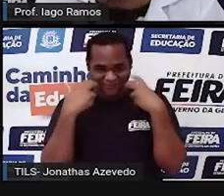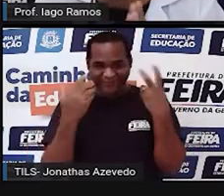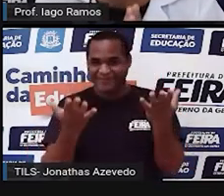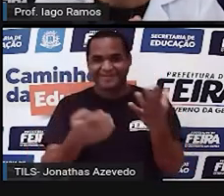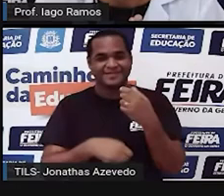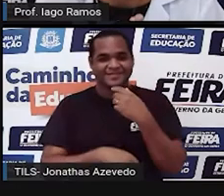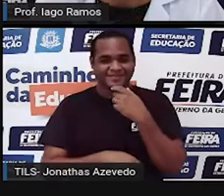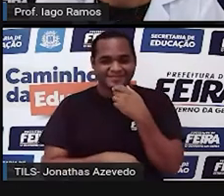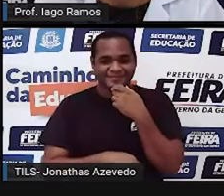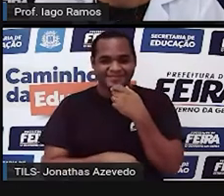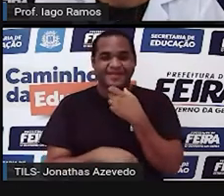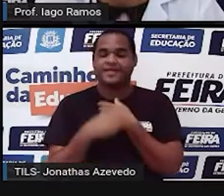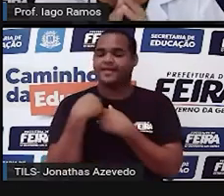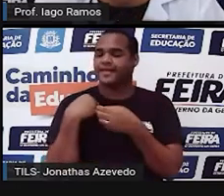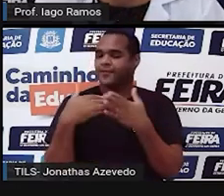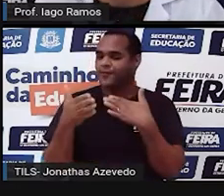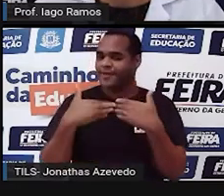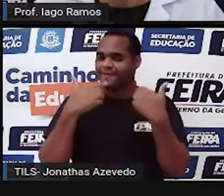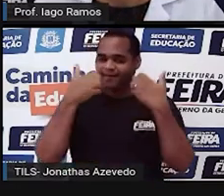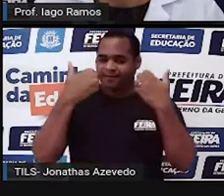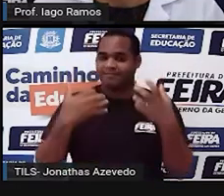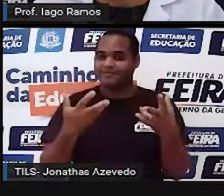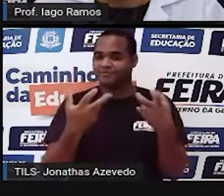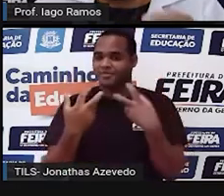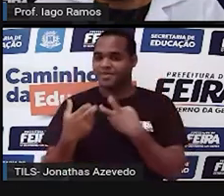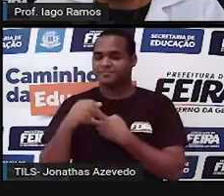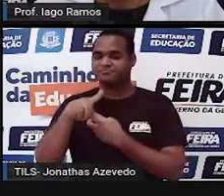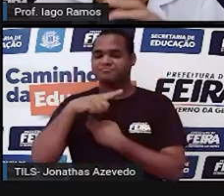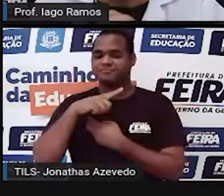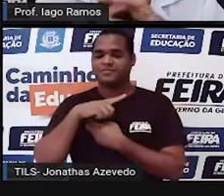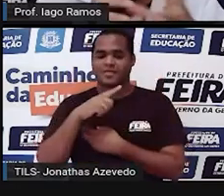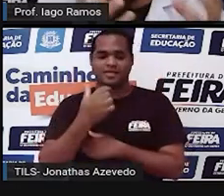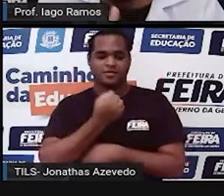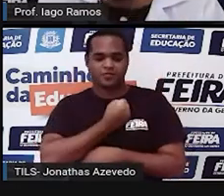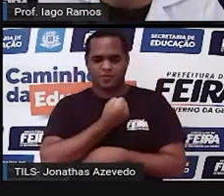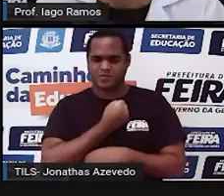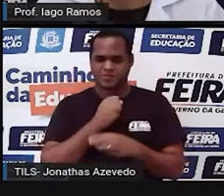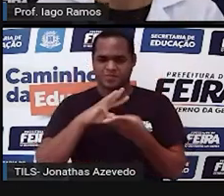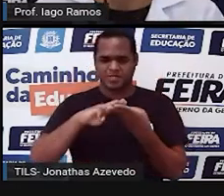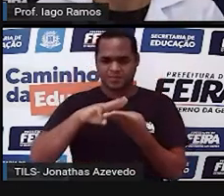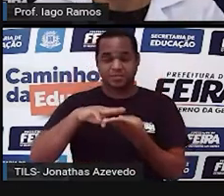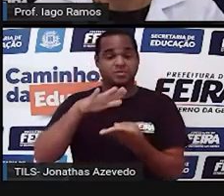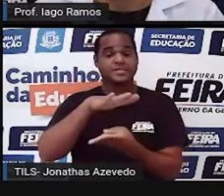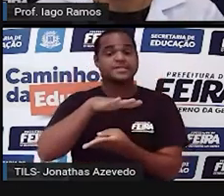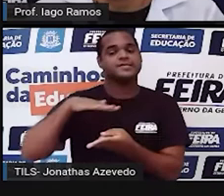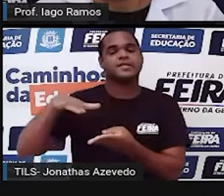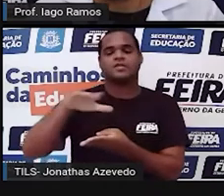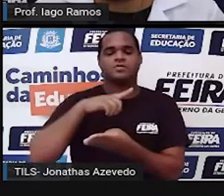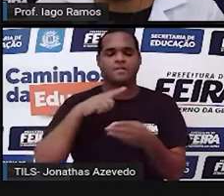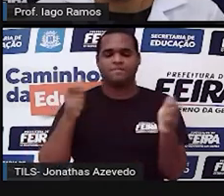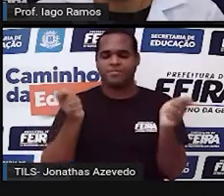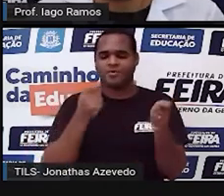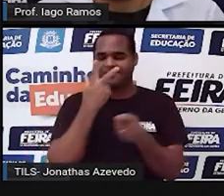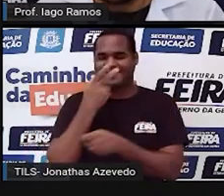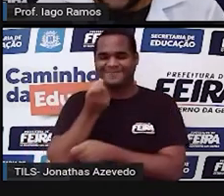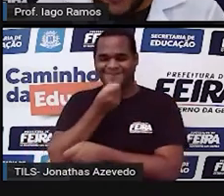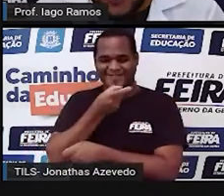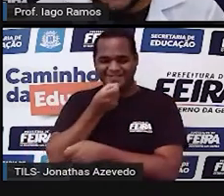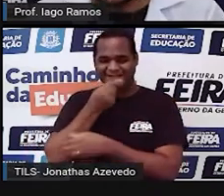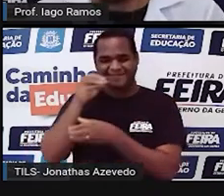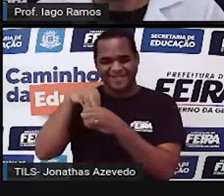eu quero tentar fazer você perceber que os números e a matemática às vezes ela pode ser engraçada também.